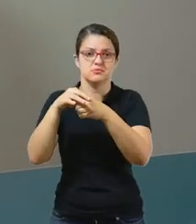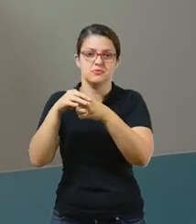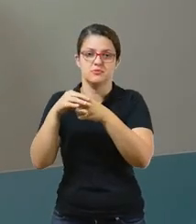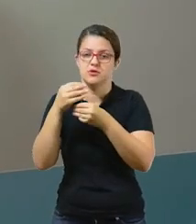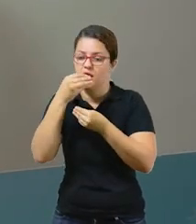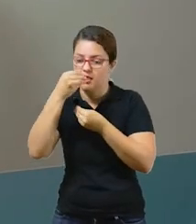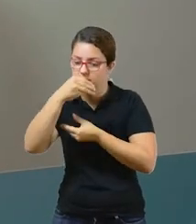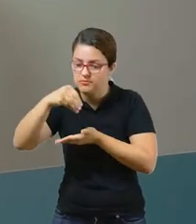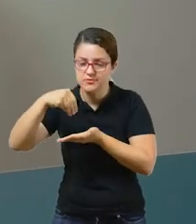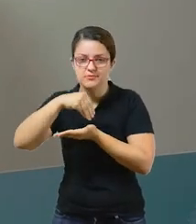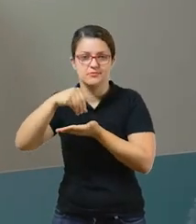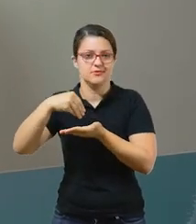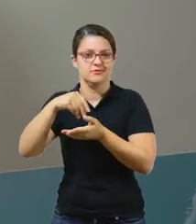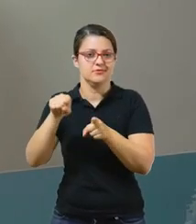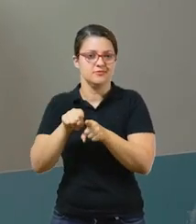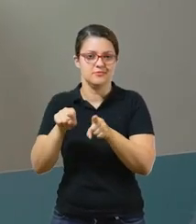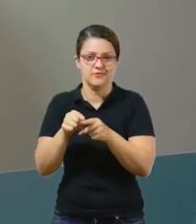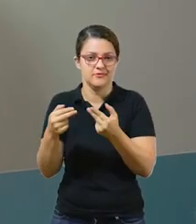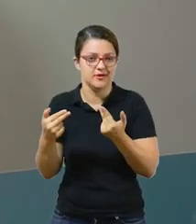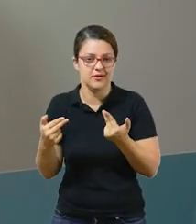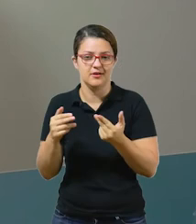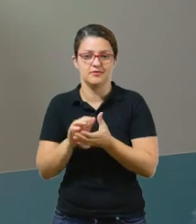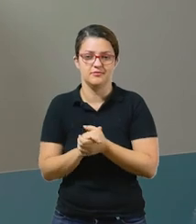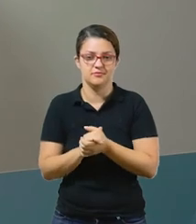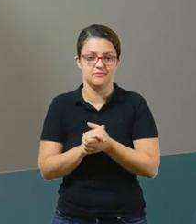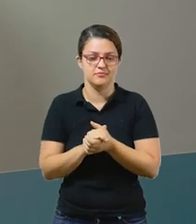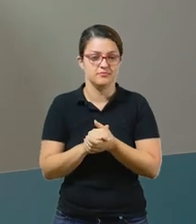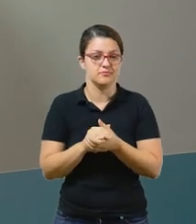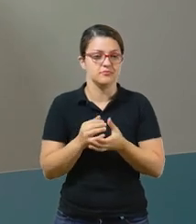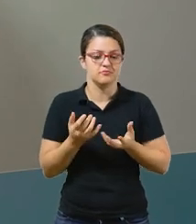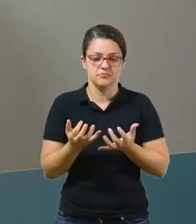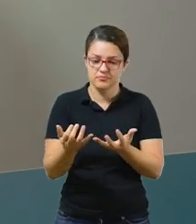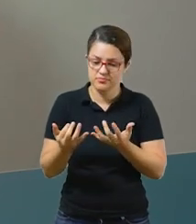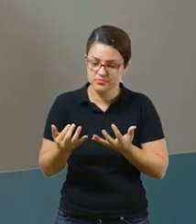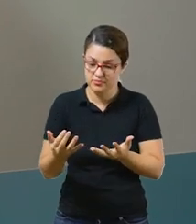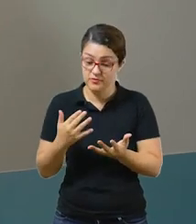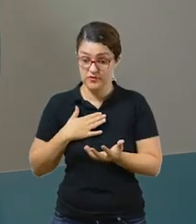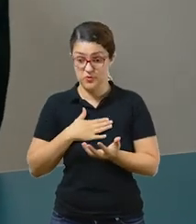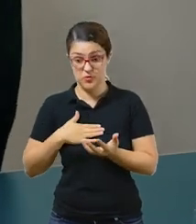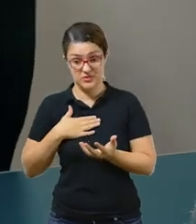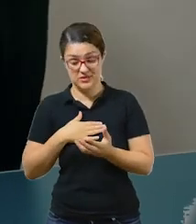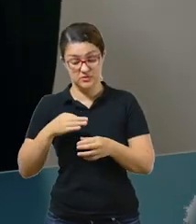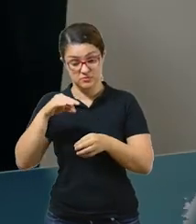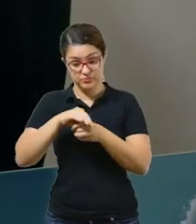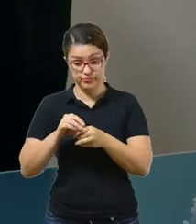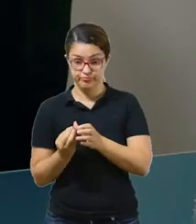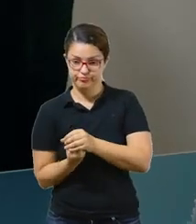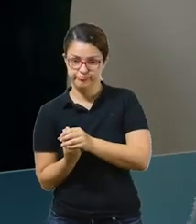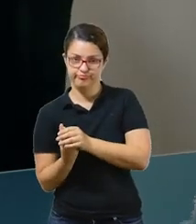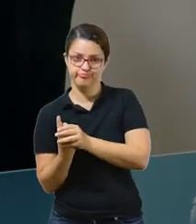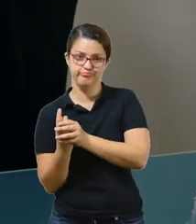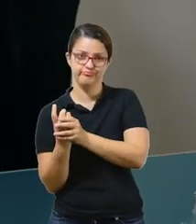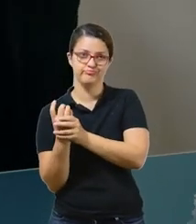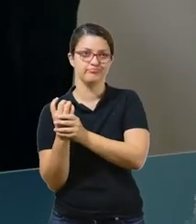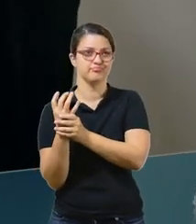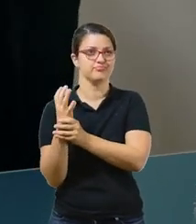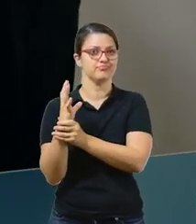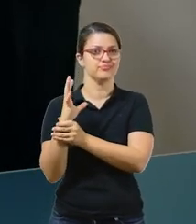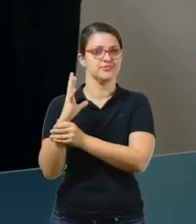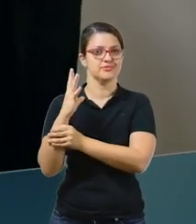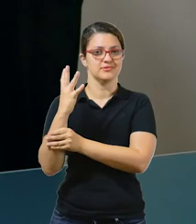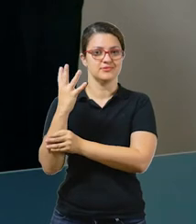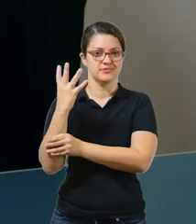regras aqui, você vai ter uma horta muito mais produtiva e agradável. Porque você vai gostar daquilo que você plantou e vai acompanhar o crescimento.